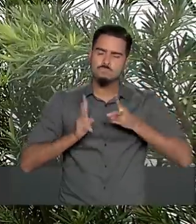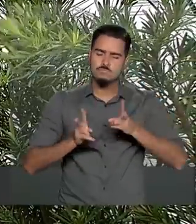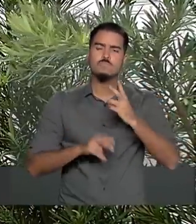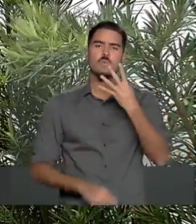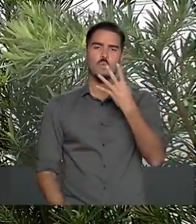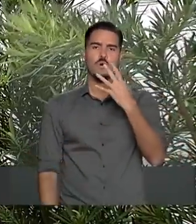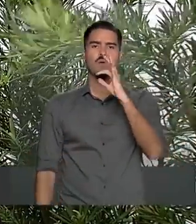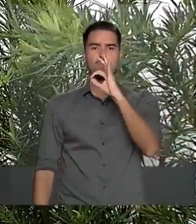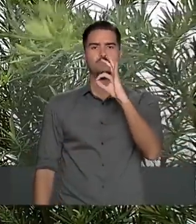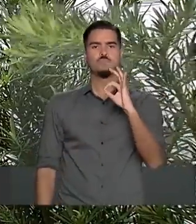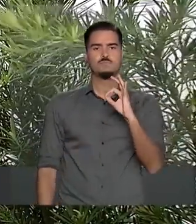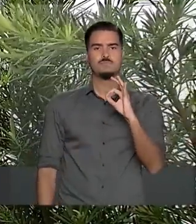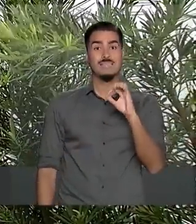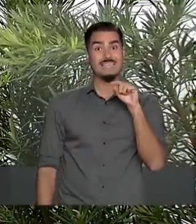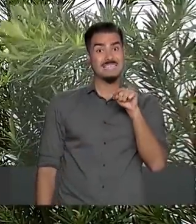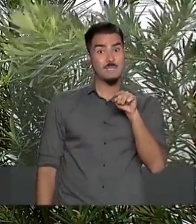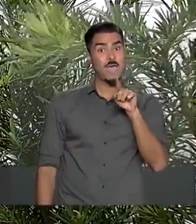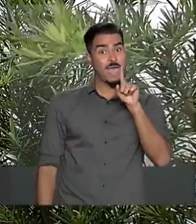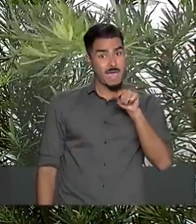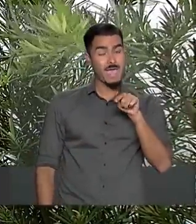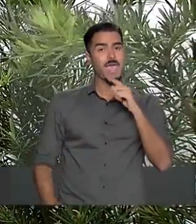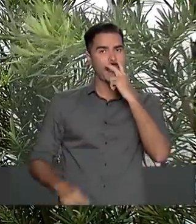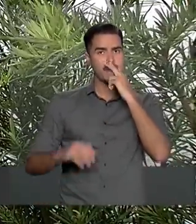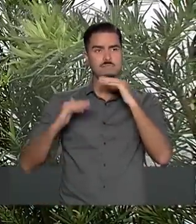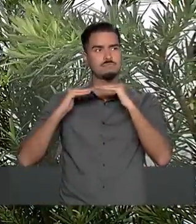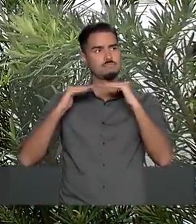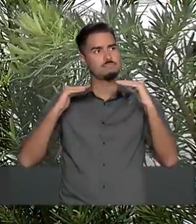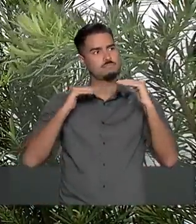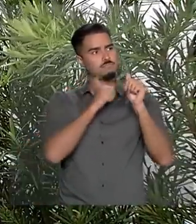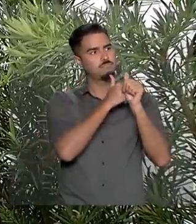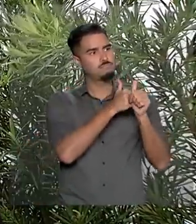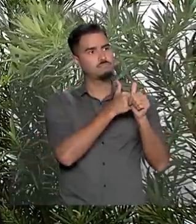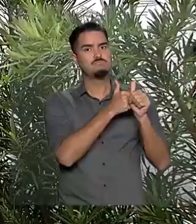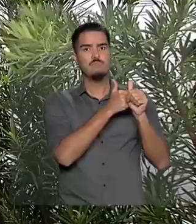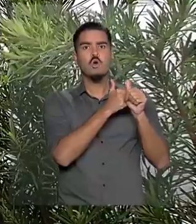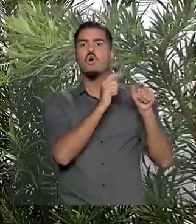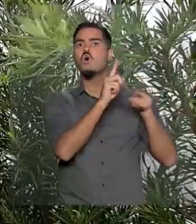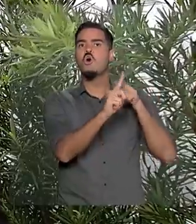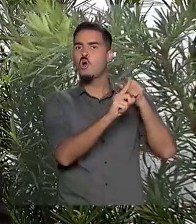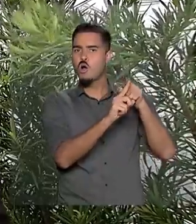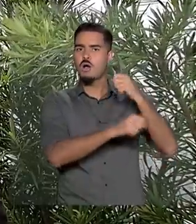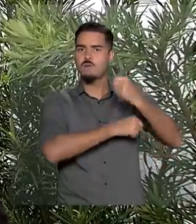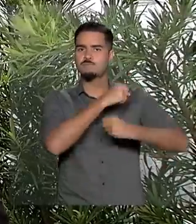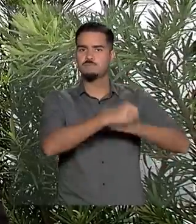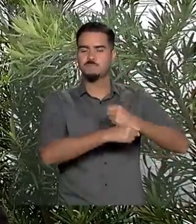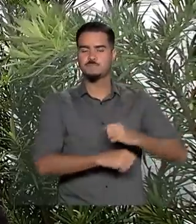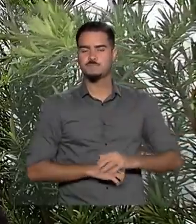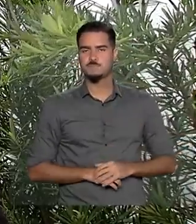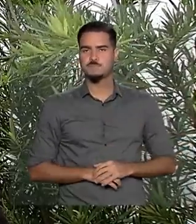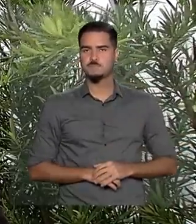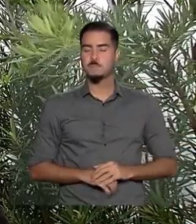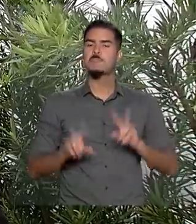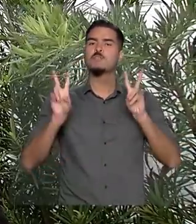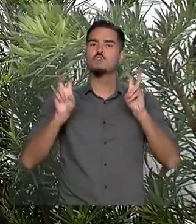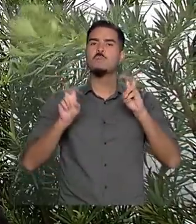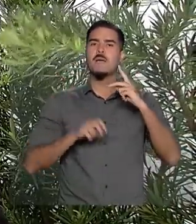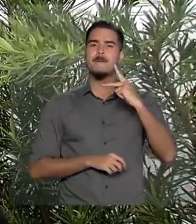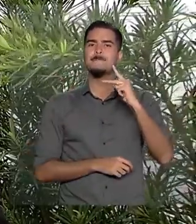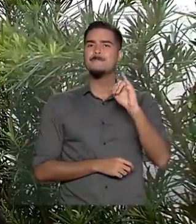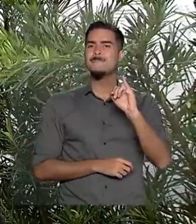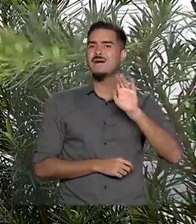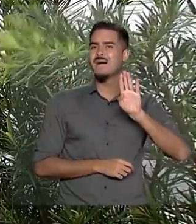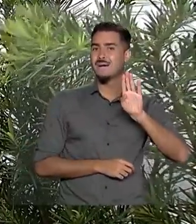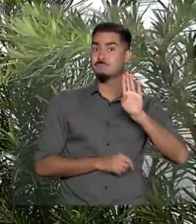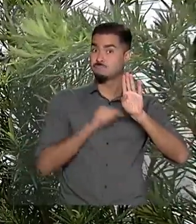4%, que está alinhada com o centro da meta para o ano que vem. Em relação ao produto interno